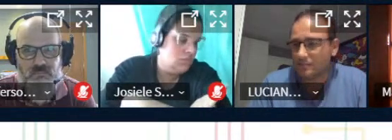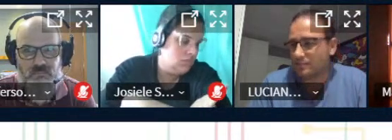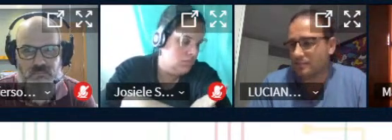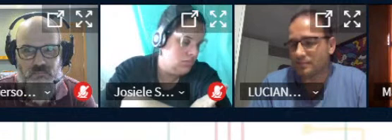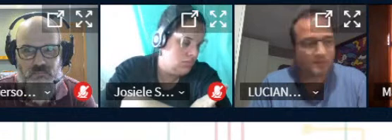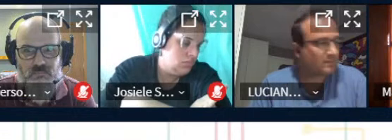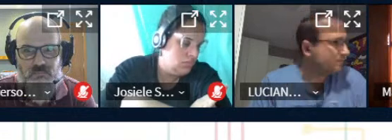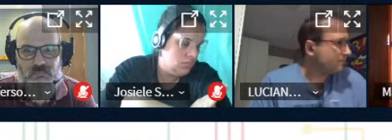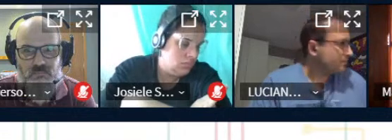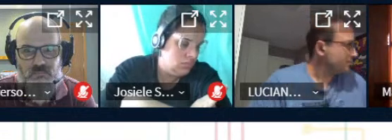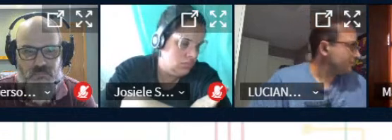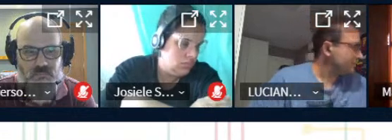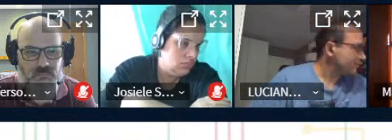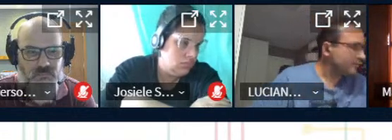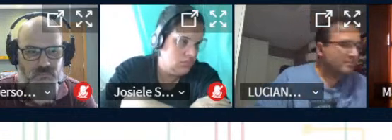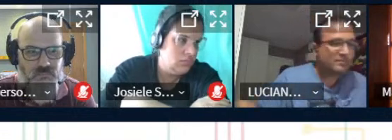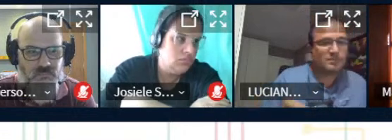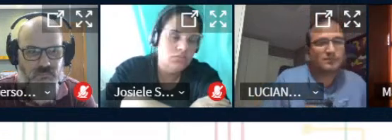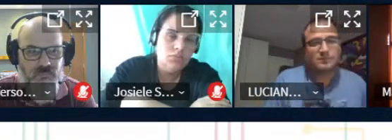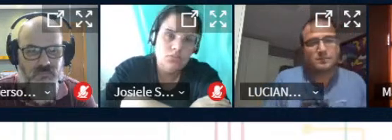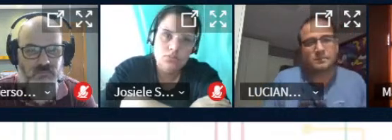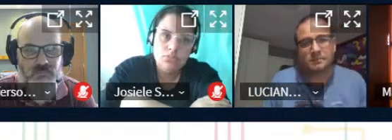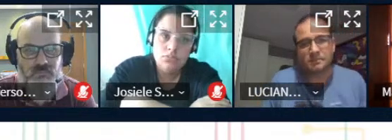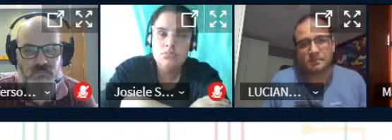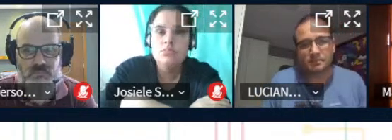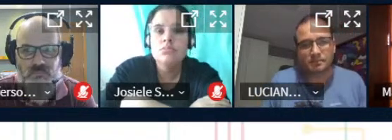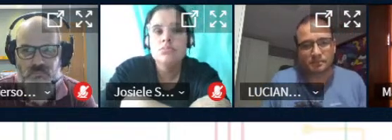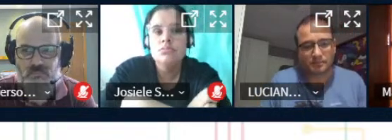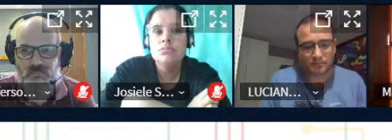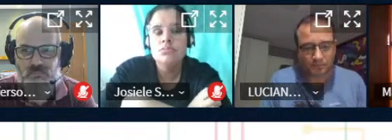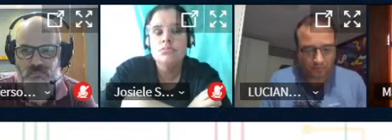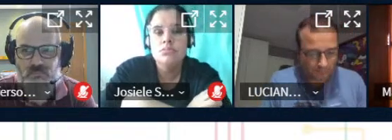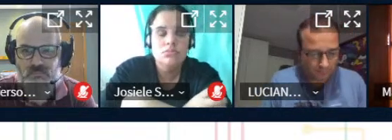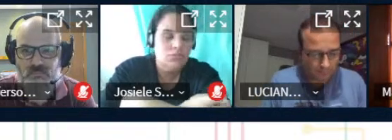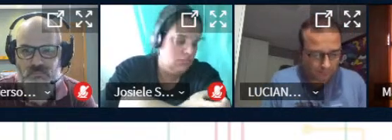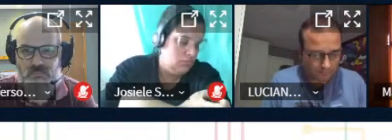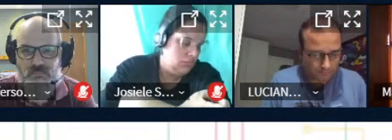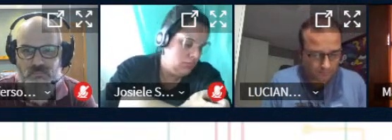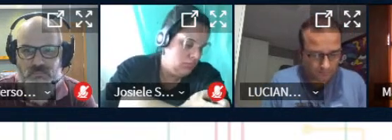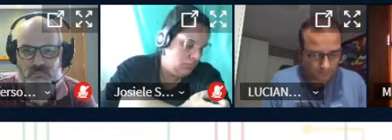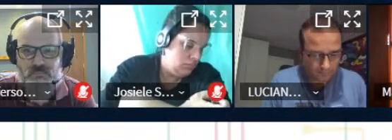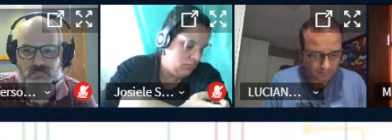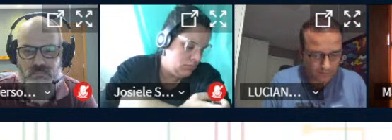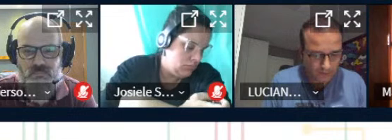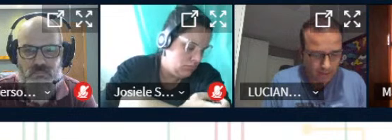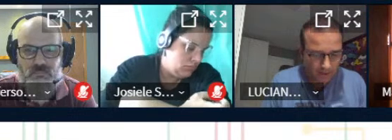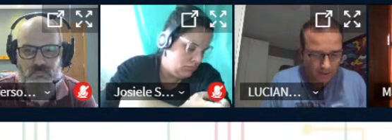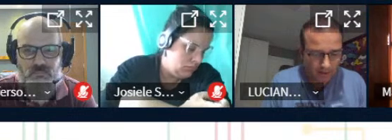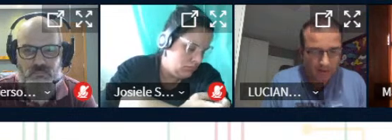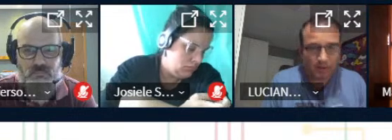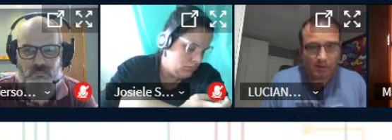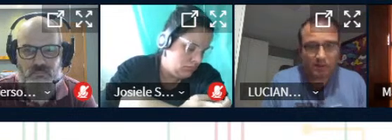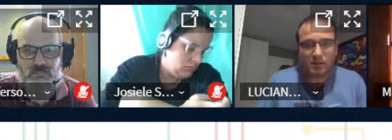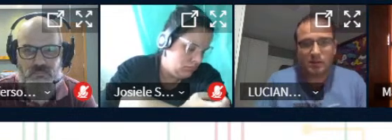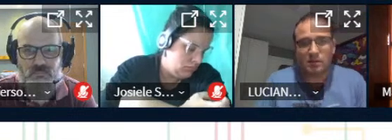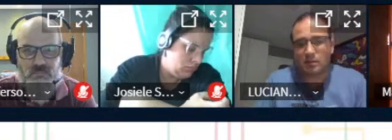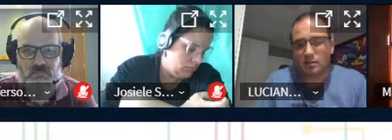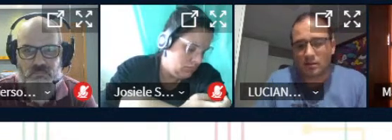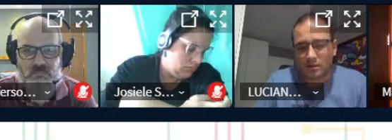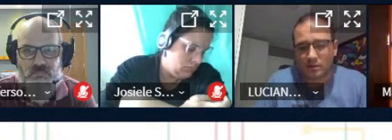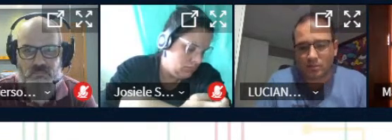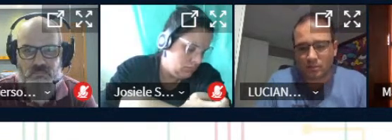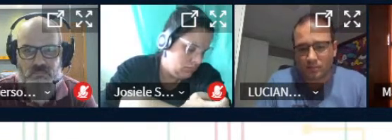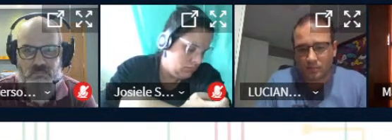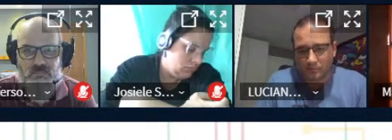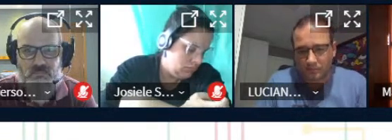que vocês não esqueçam por favor de registrar suas presenças conforme o código oferecido até a meia noite